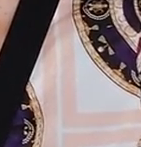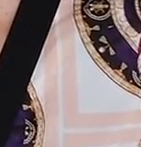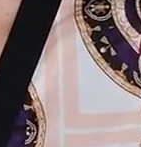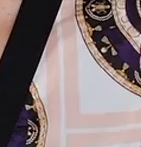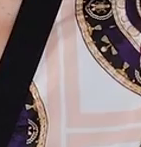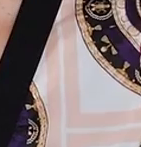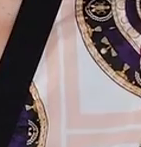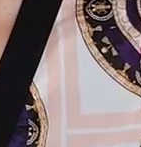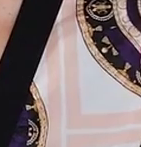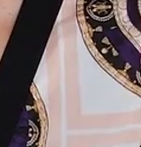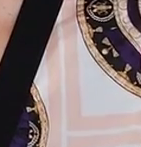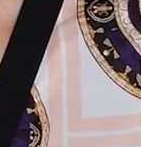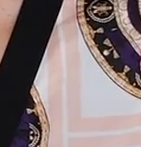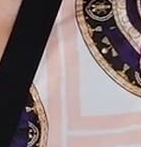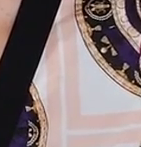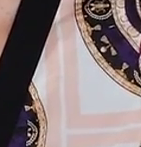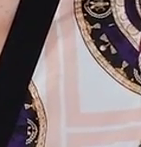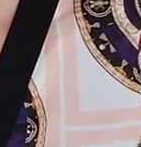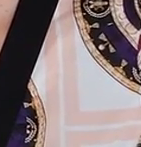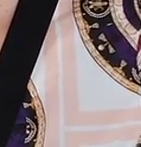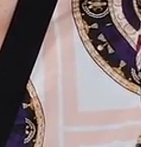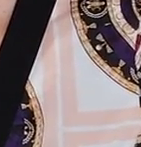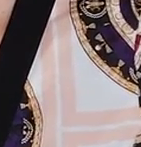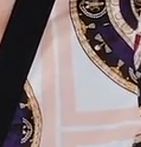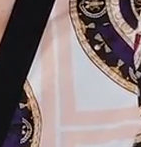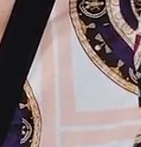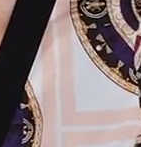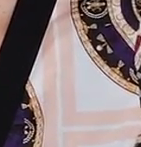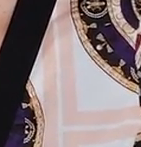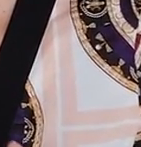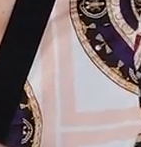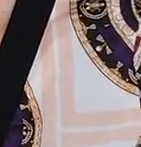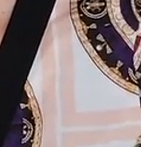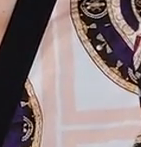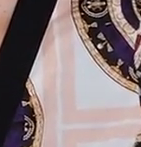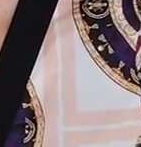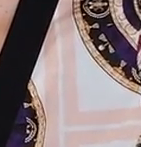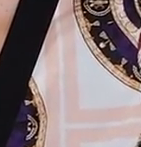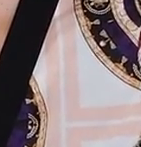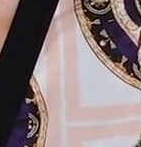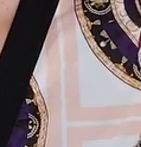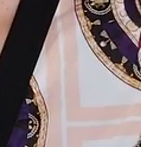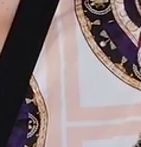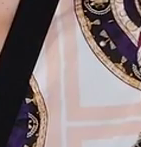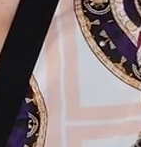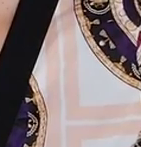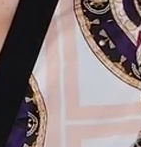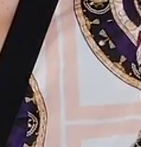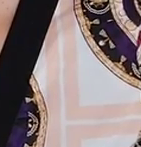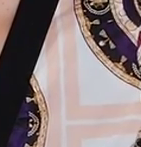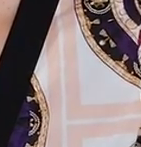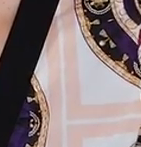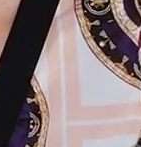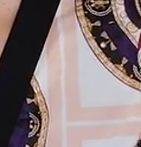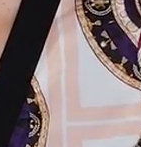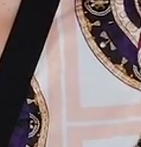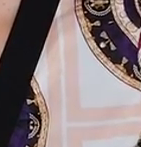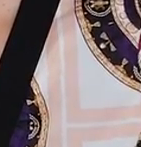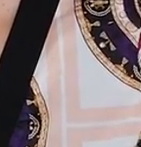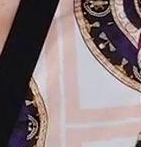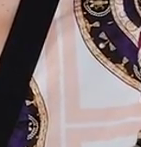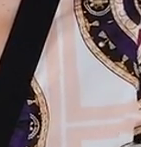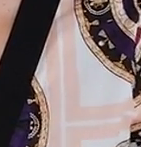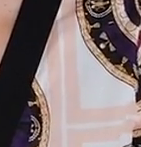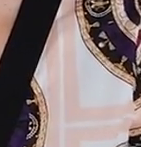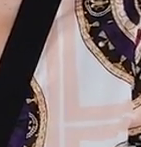a concessão de um auxílio emergencial para as vítimas das chuvas no Recife. O vereador falou sobre a urgência